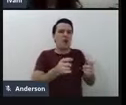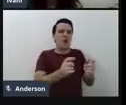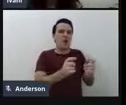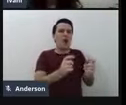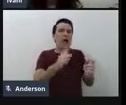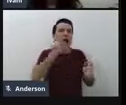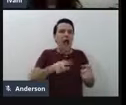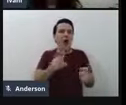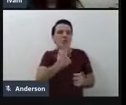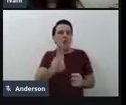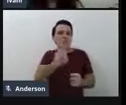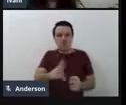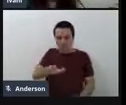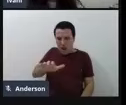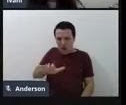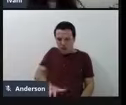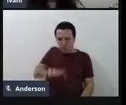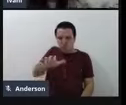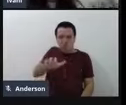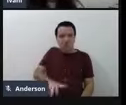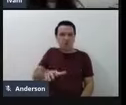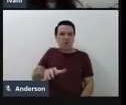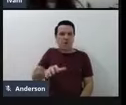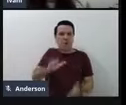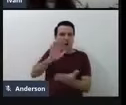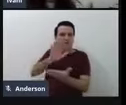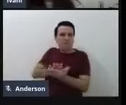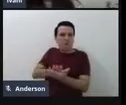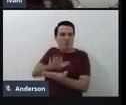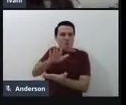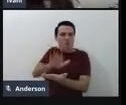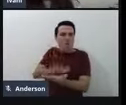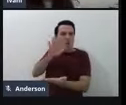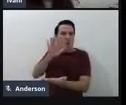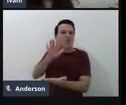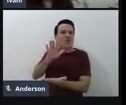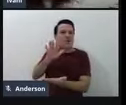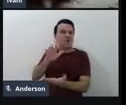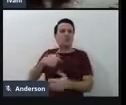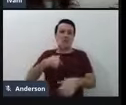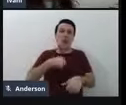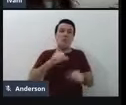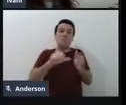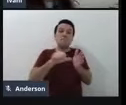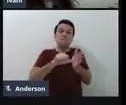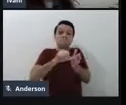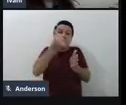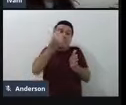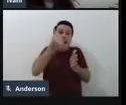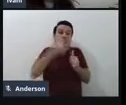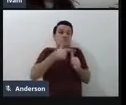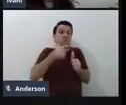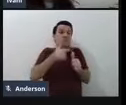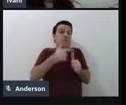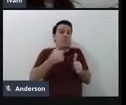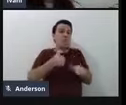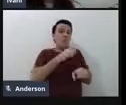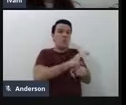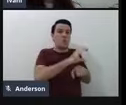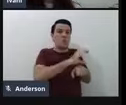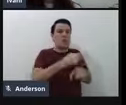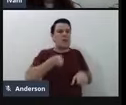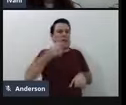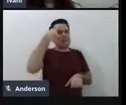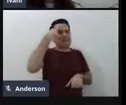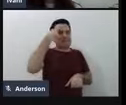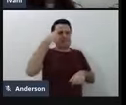acionador, né. Aí eu fui fazer um curso, porque eu, primeiro eu pensava, nossa, deve ser só para comprar, né.